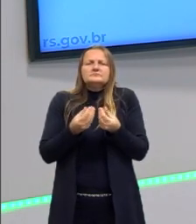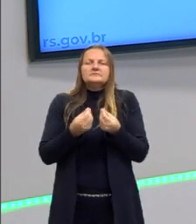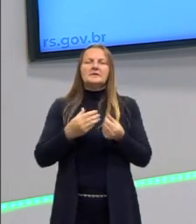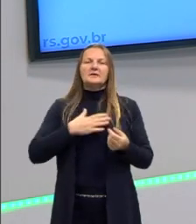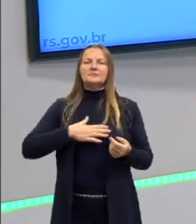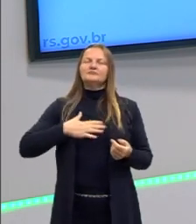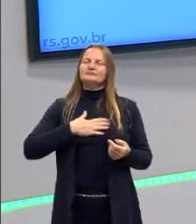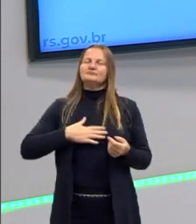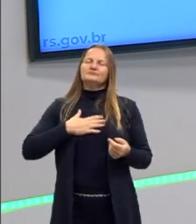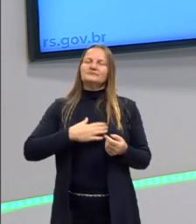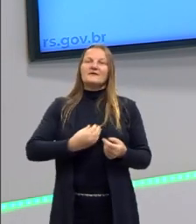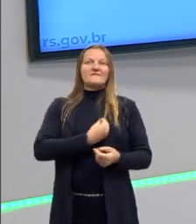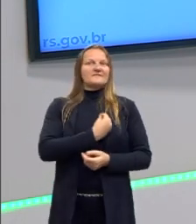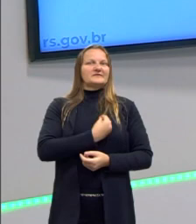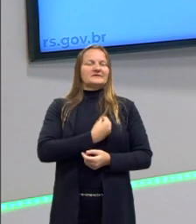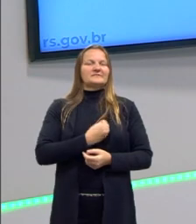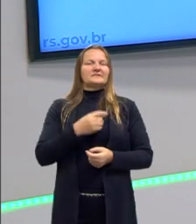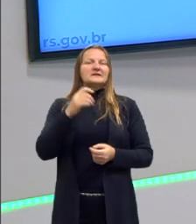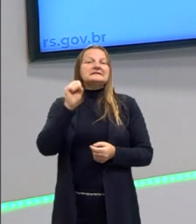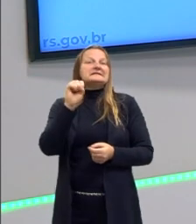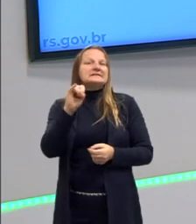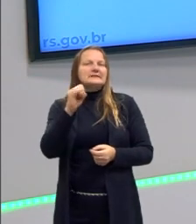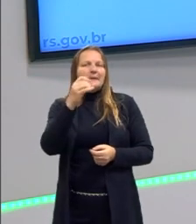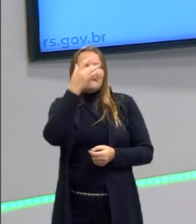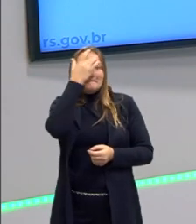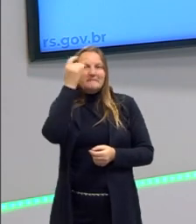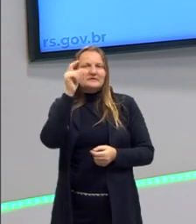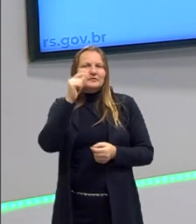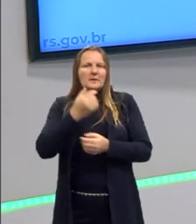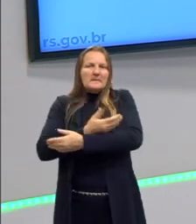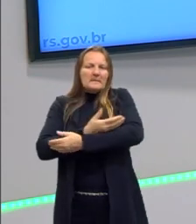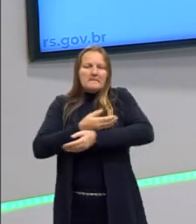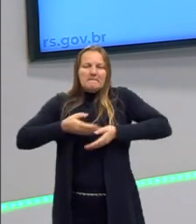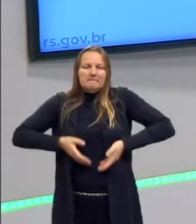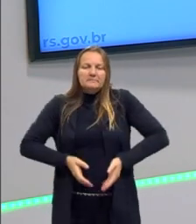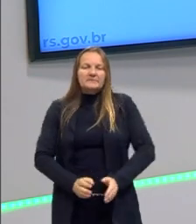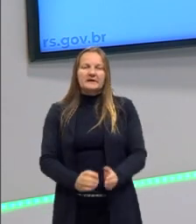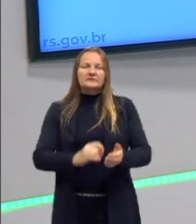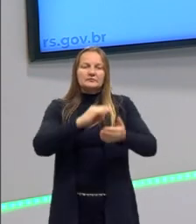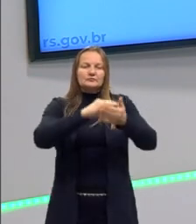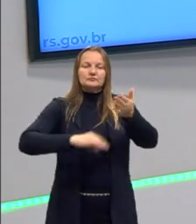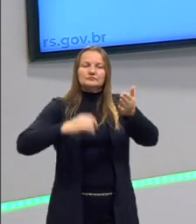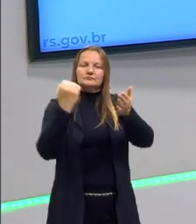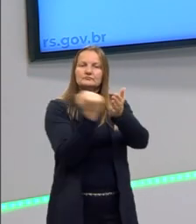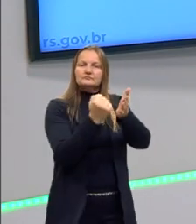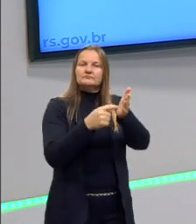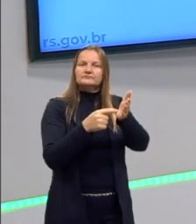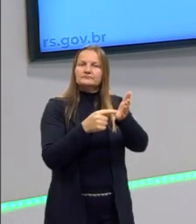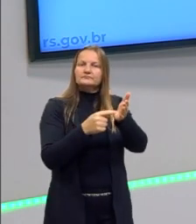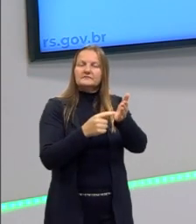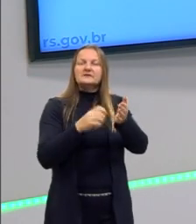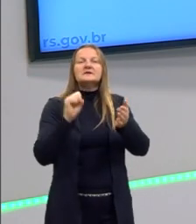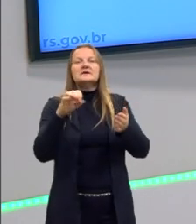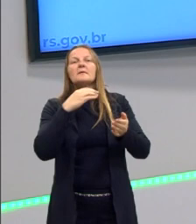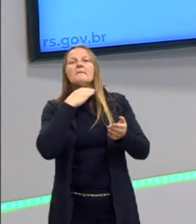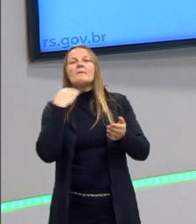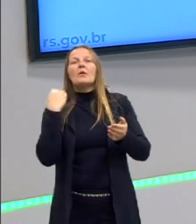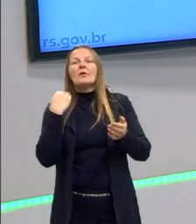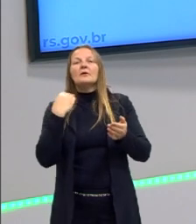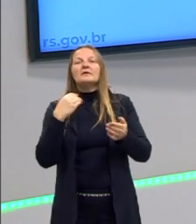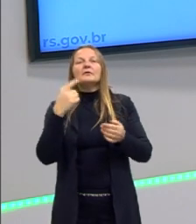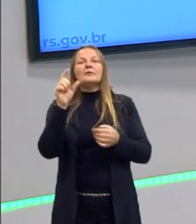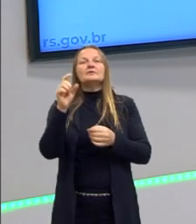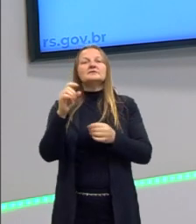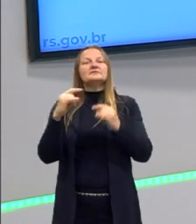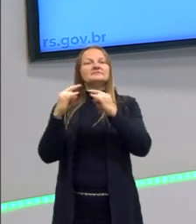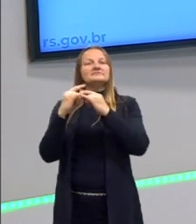que no nascimento, quando uma criança nasce, é o Estado que dá o certidão da criança. E quando a pessoa morre, não é o Estado, é uma